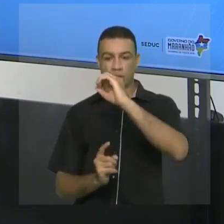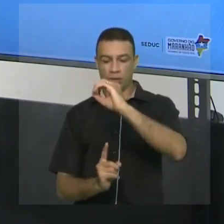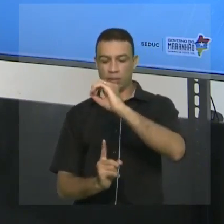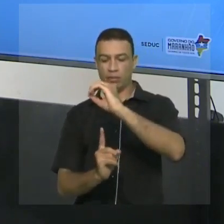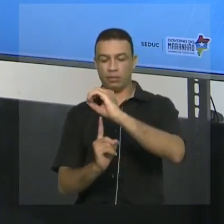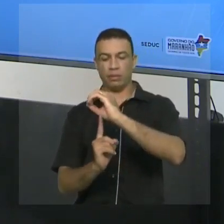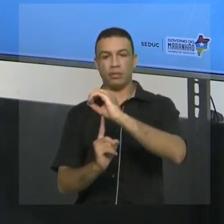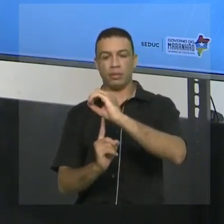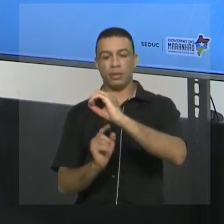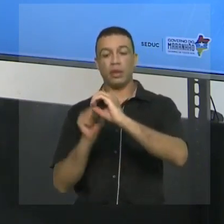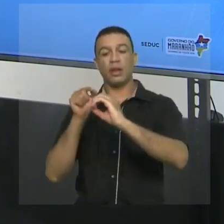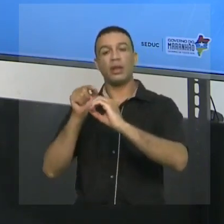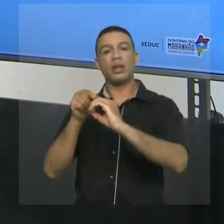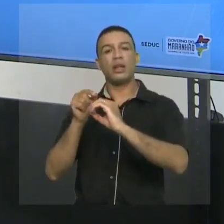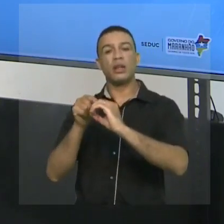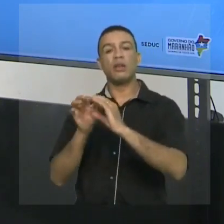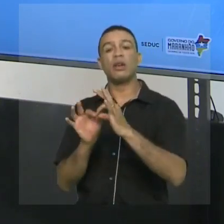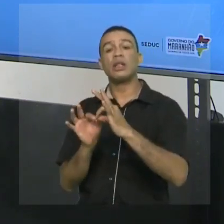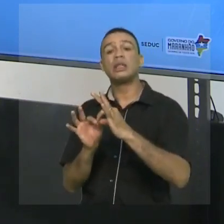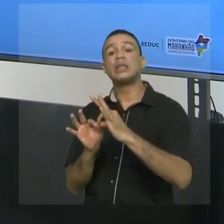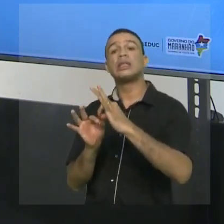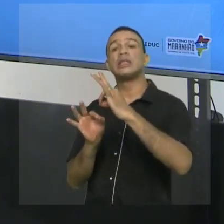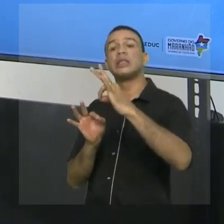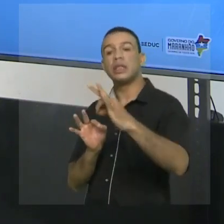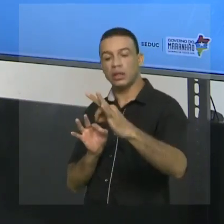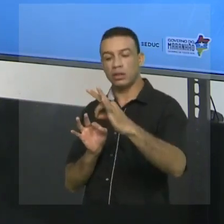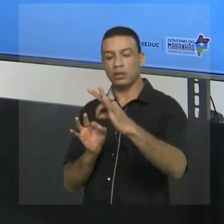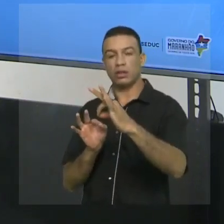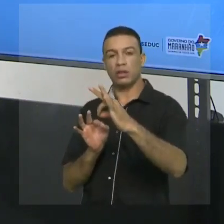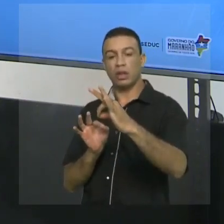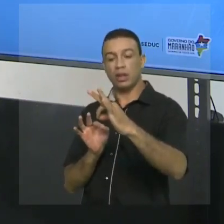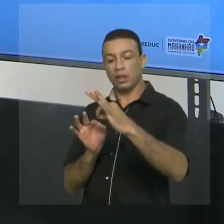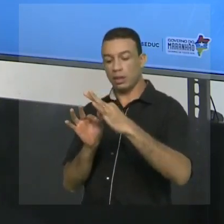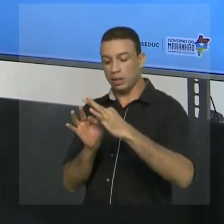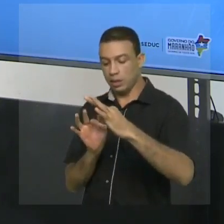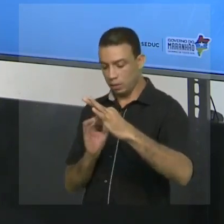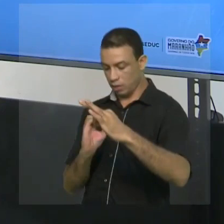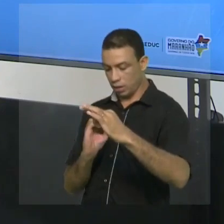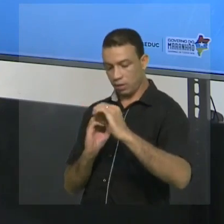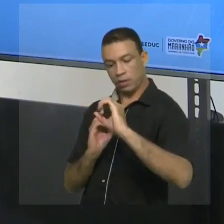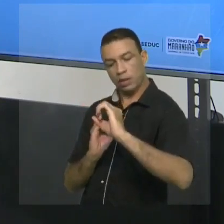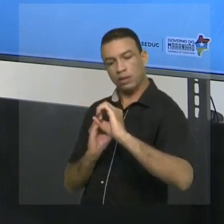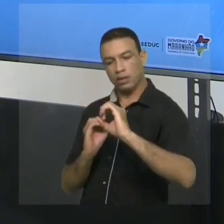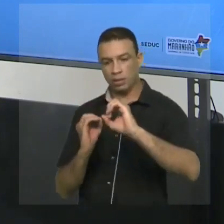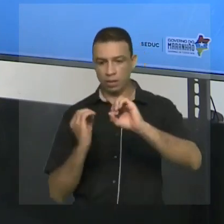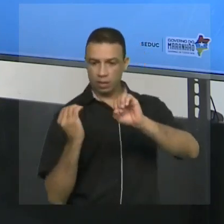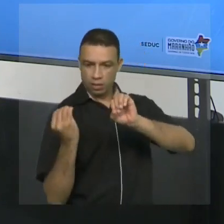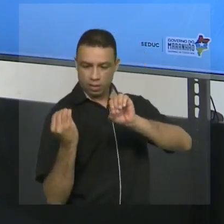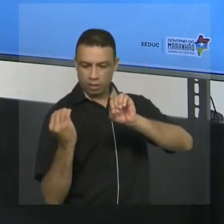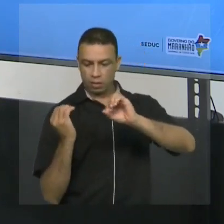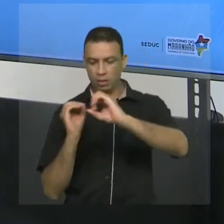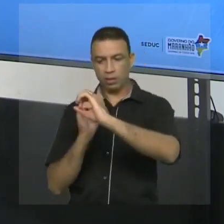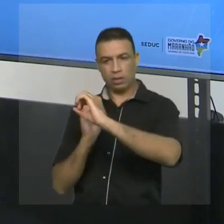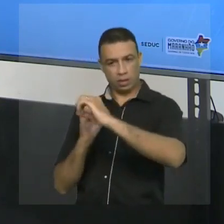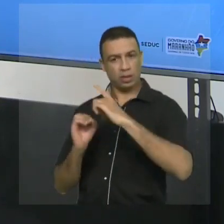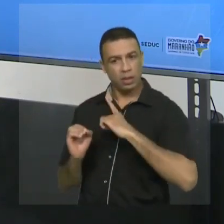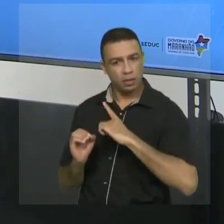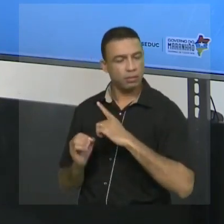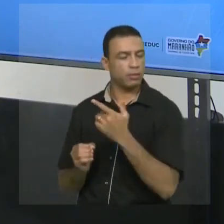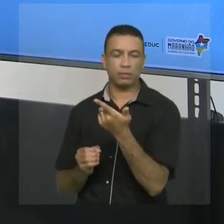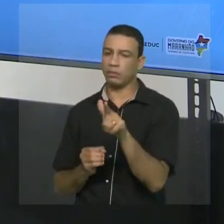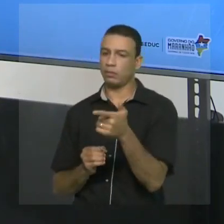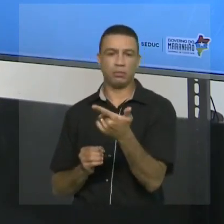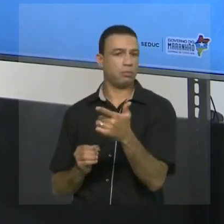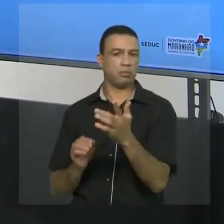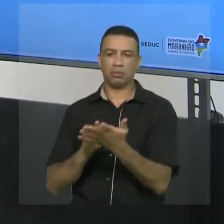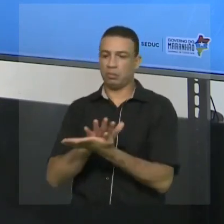Turma, qual é a distância do zero até o zero? Ora, Tiago, não tem nenhuma distância. Logo, o